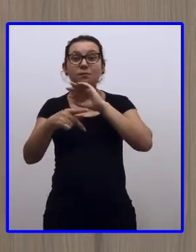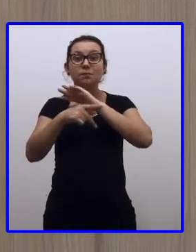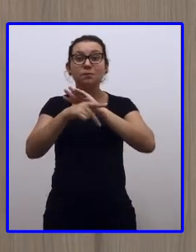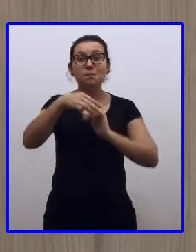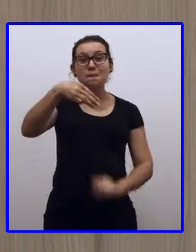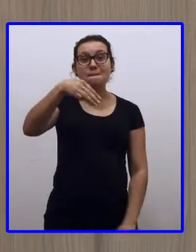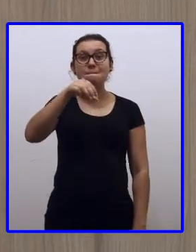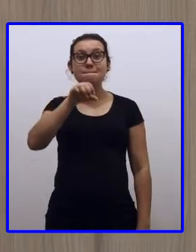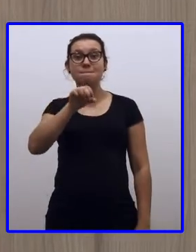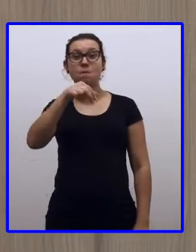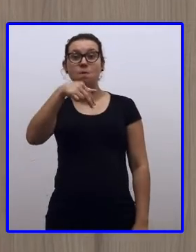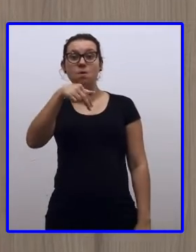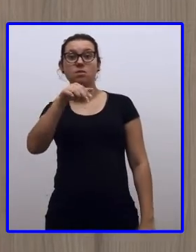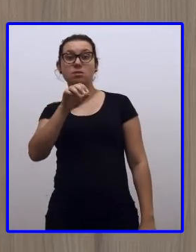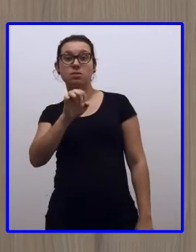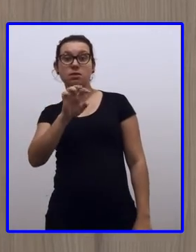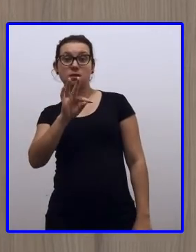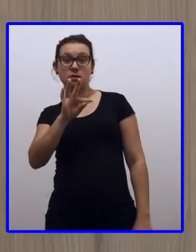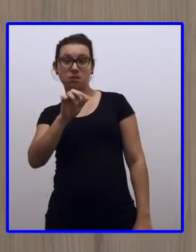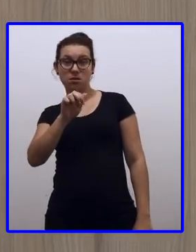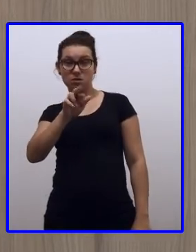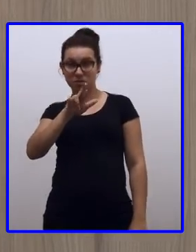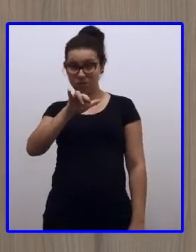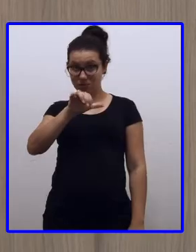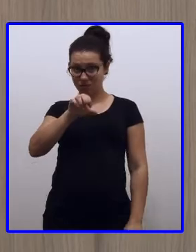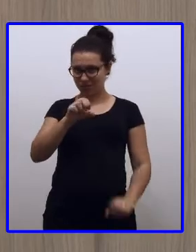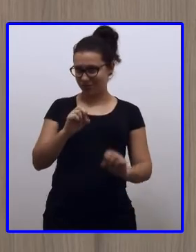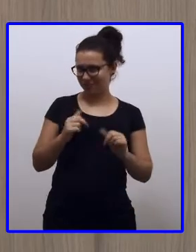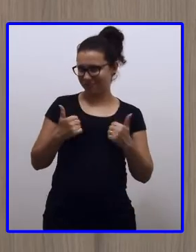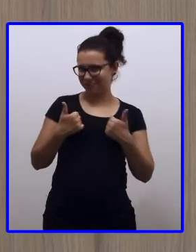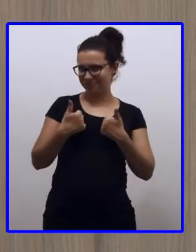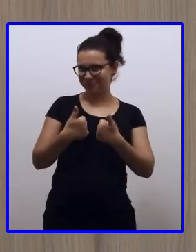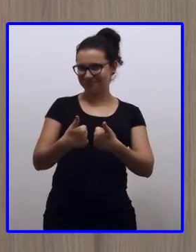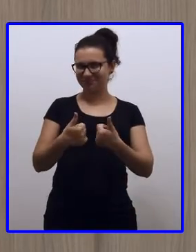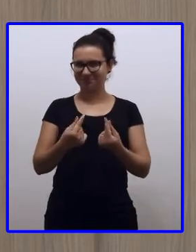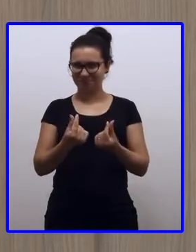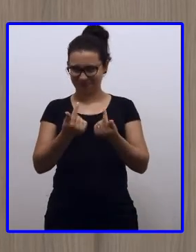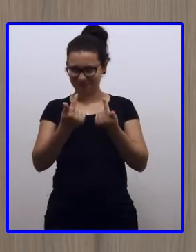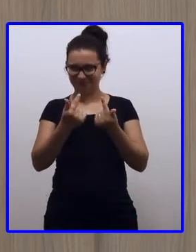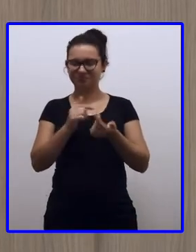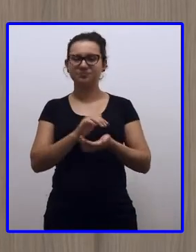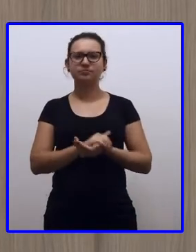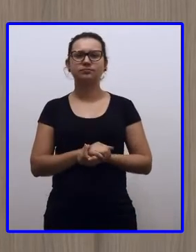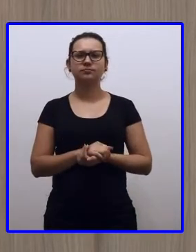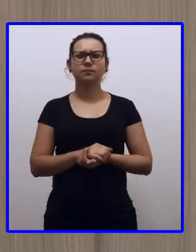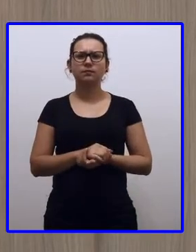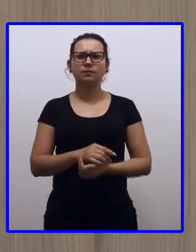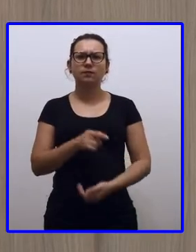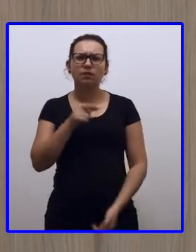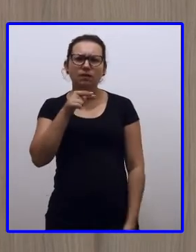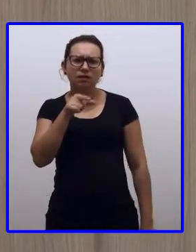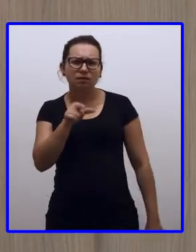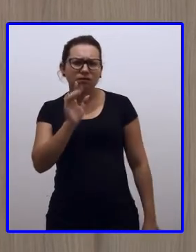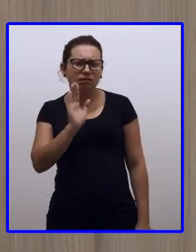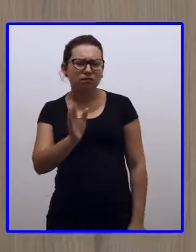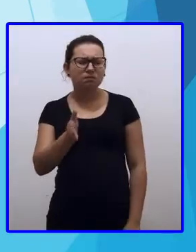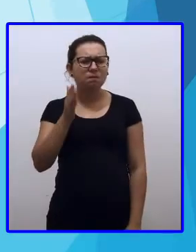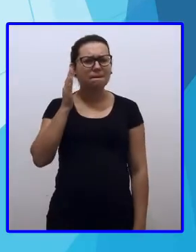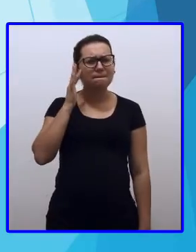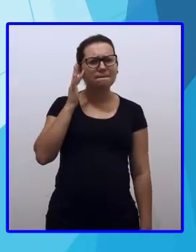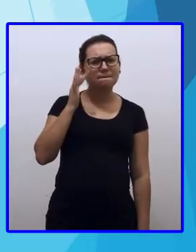gente trabalhar. Beleza? Bom, vamos lá, então. Você já imaginou